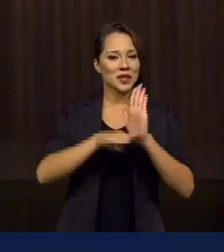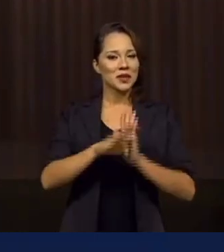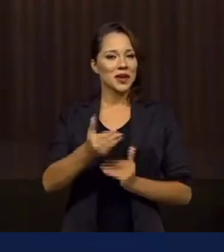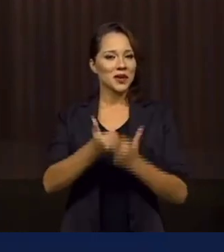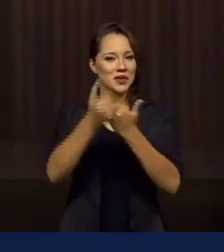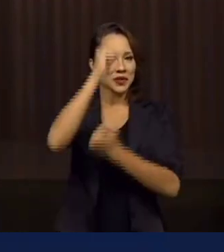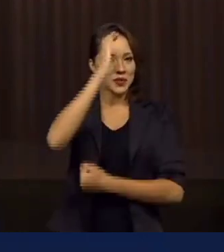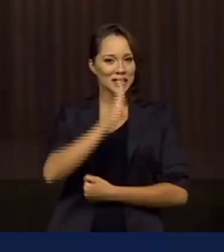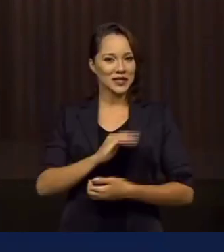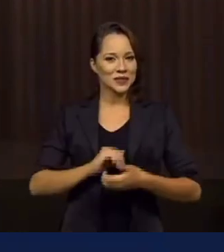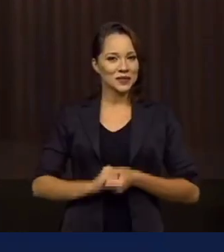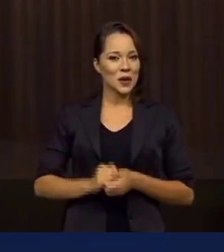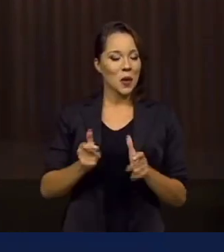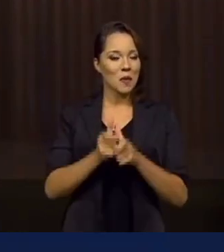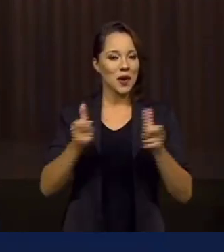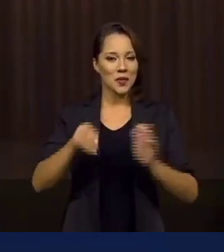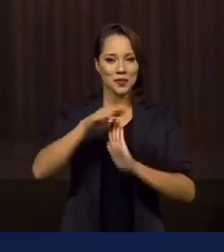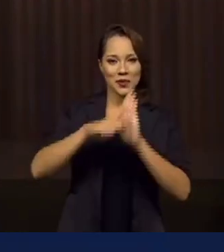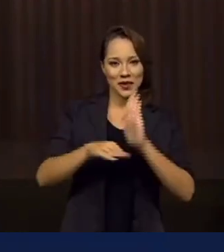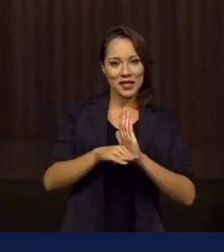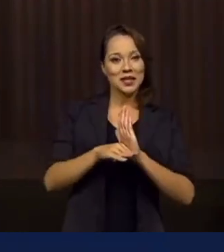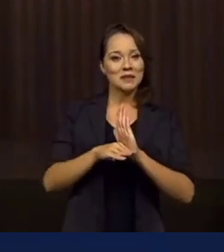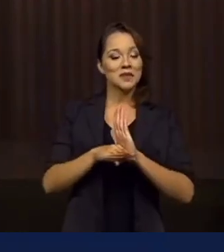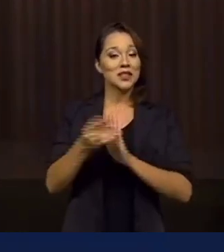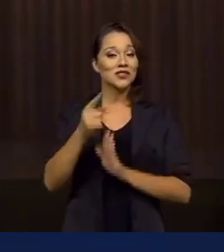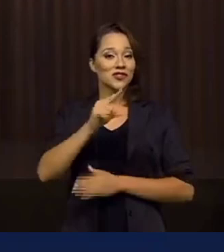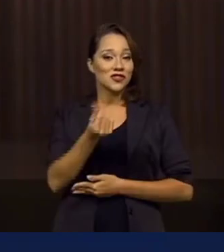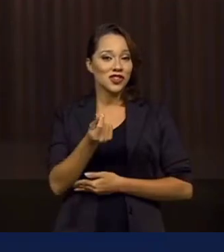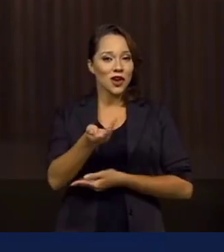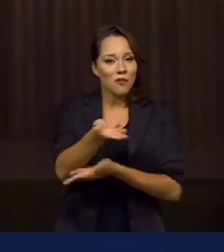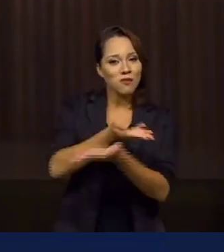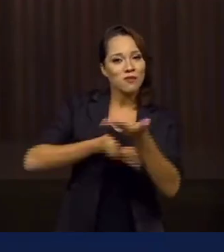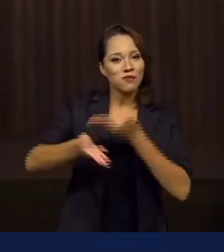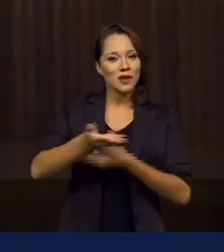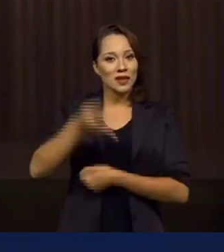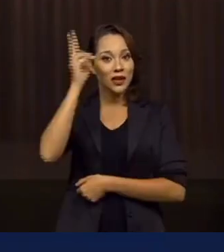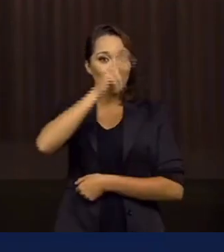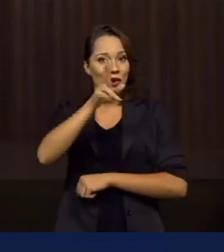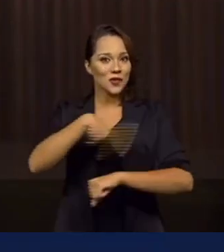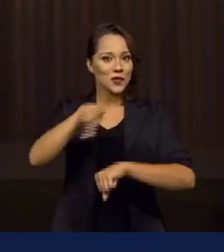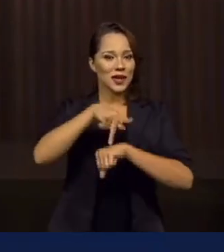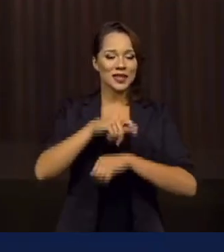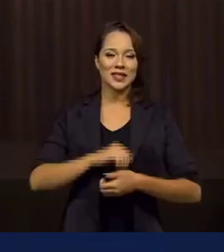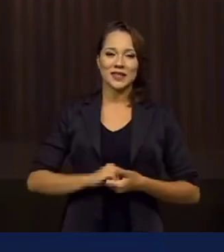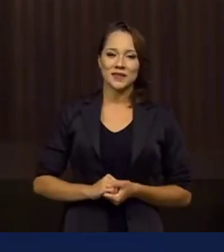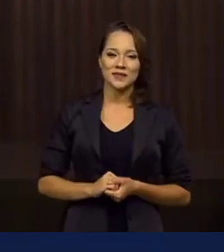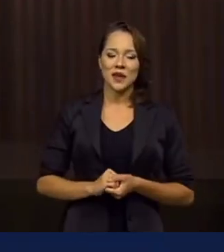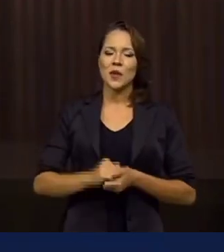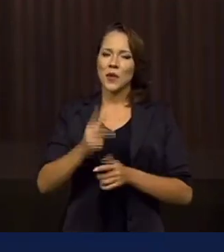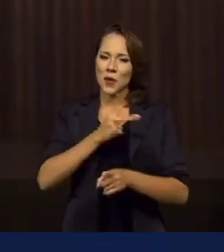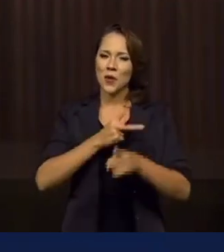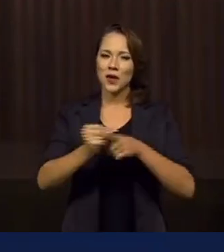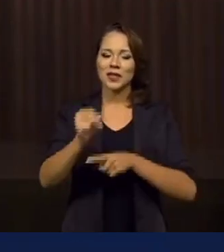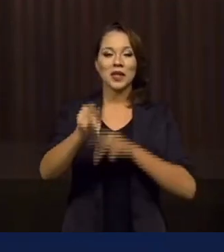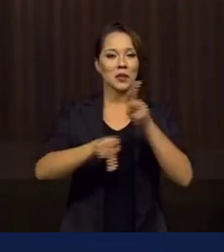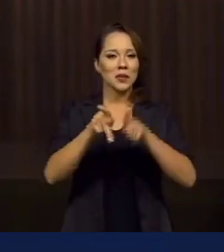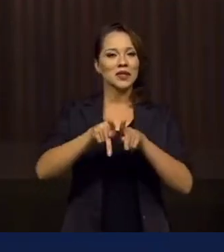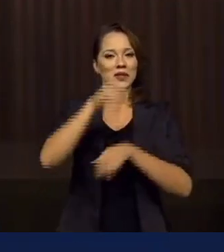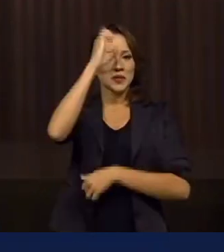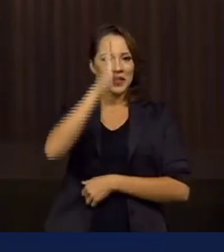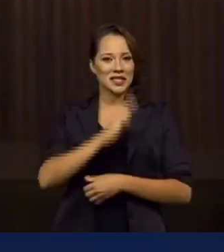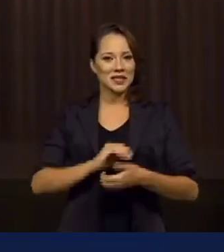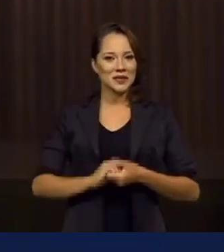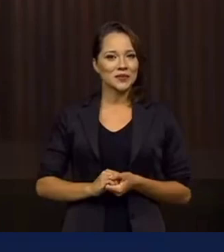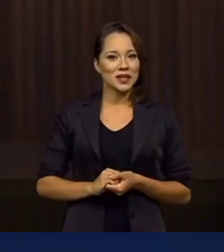Brasil, o maior programa permanente de transferência de renda da história do país. Uma conquista do povo brasileiro,